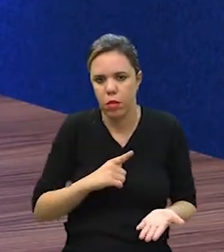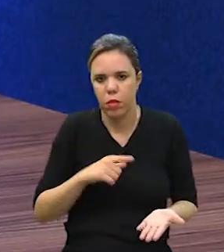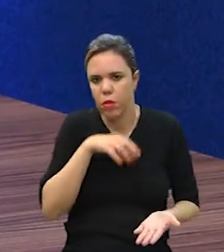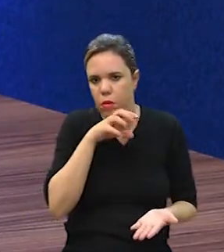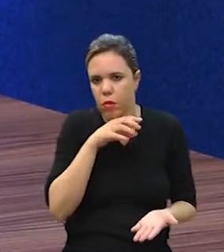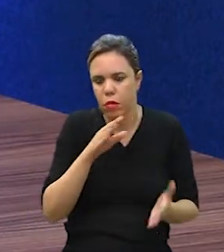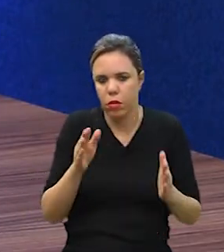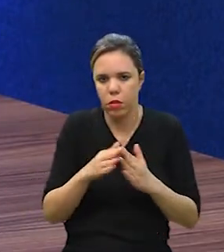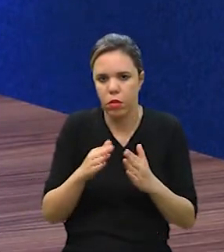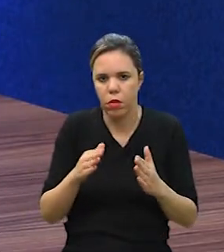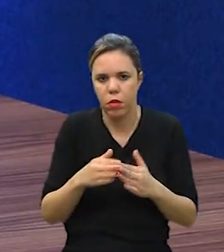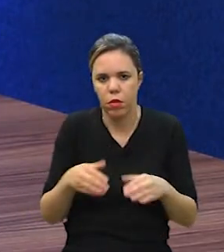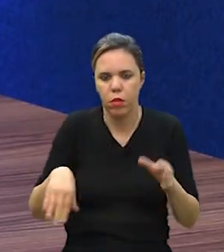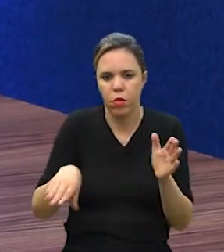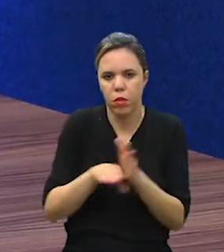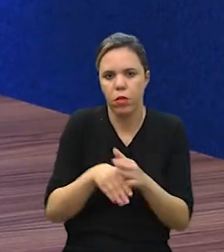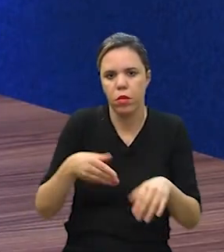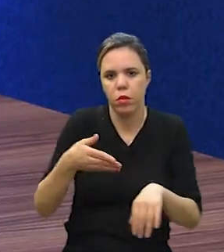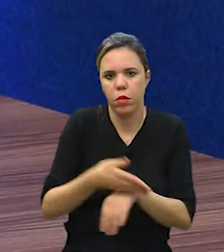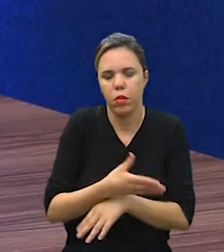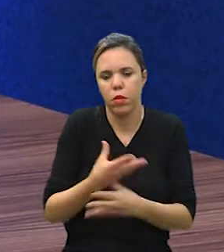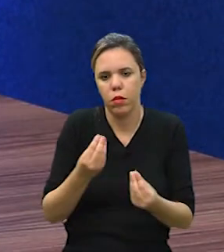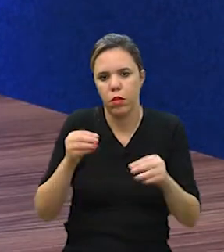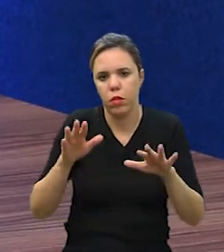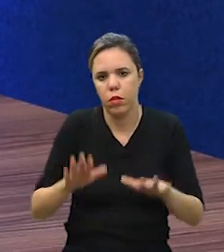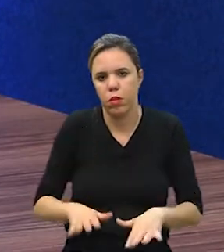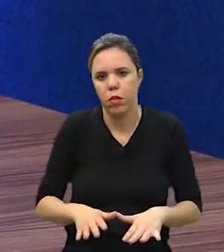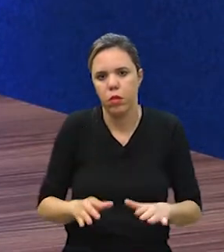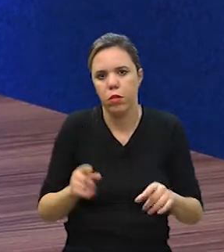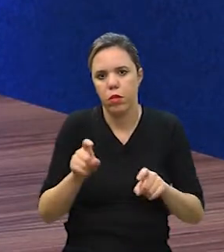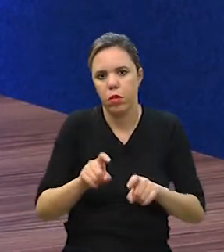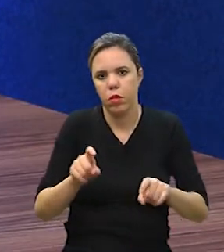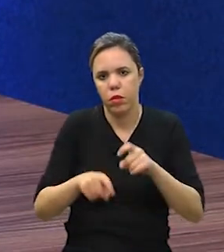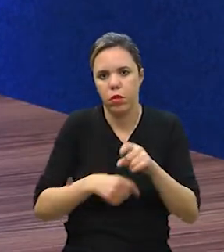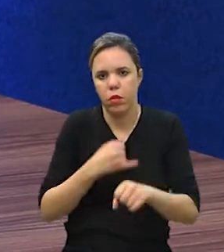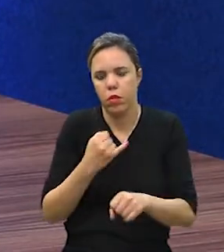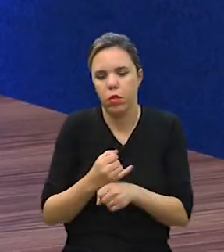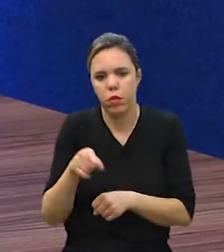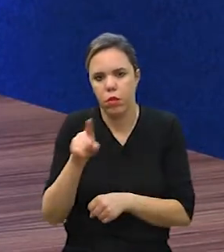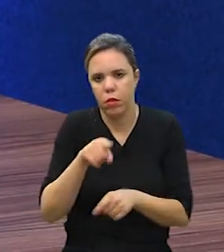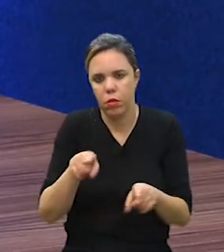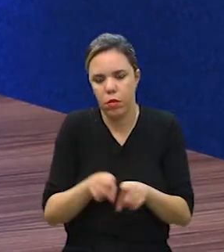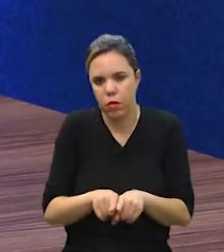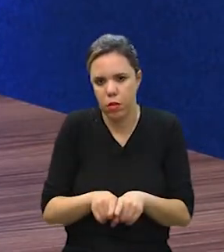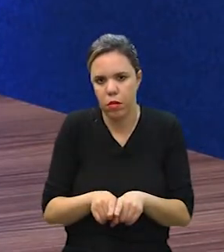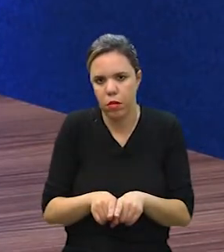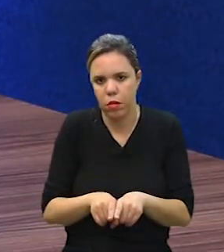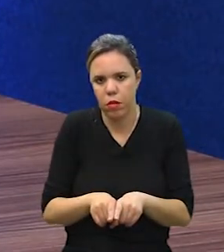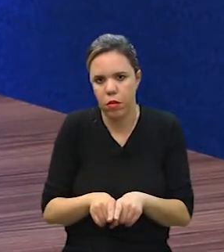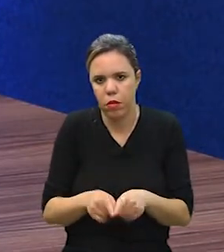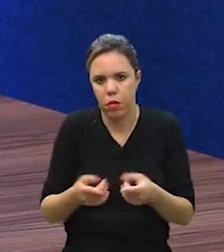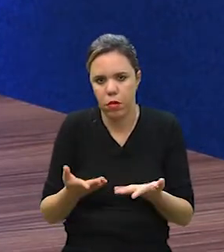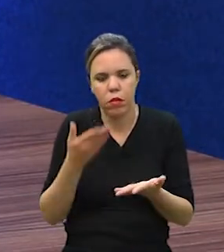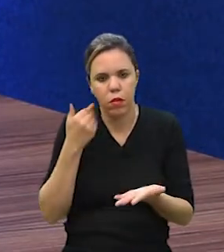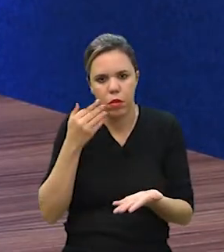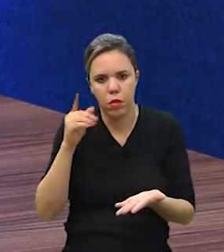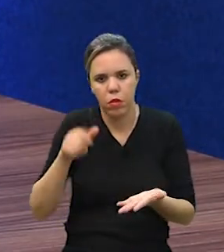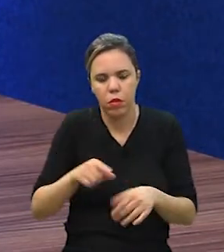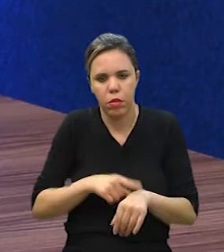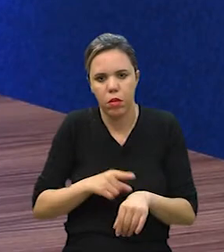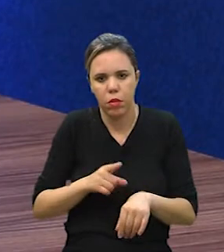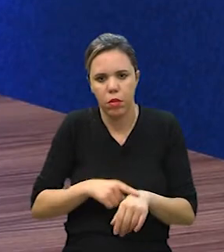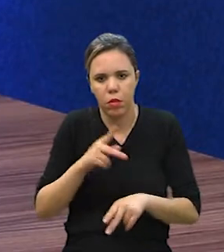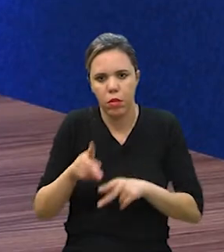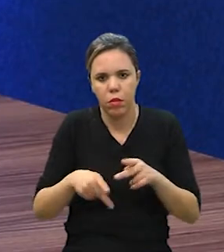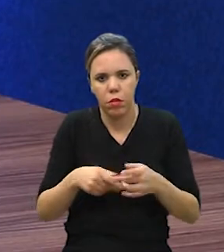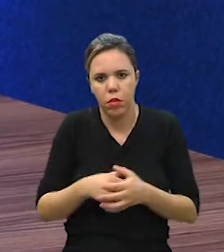têm um pet em casa. Veio a pandemia, muitos ficaram em home office. Vocês também foram favorecidos por